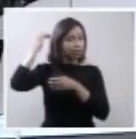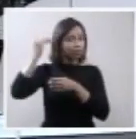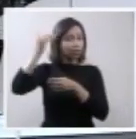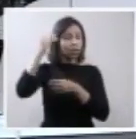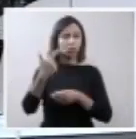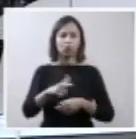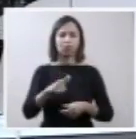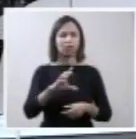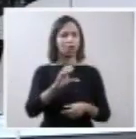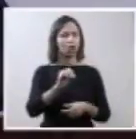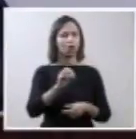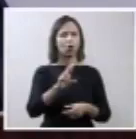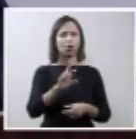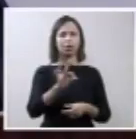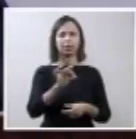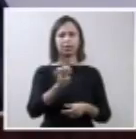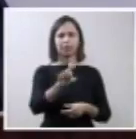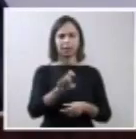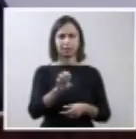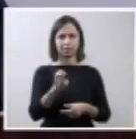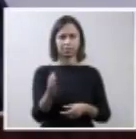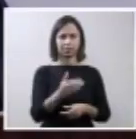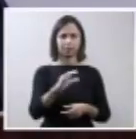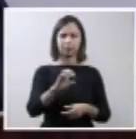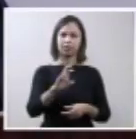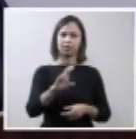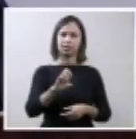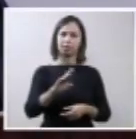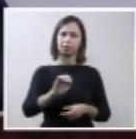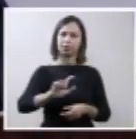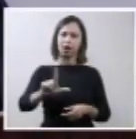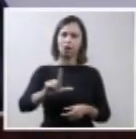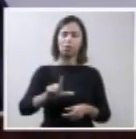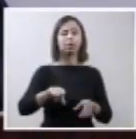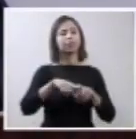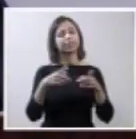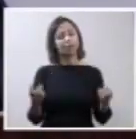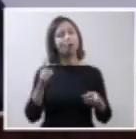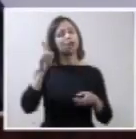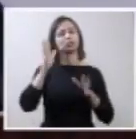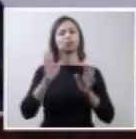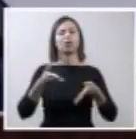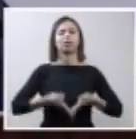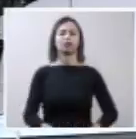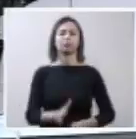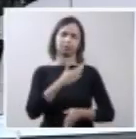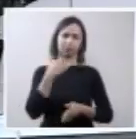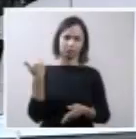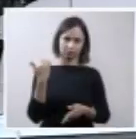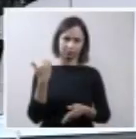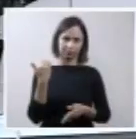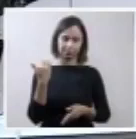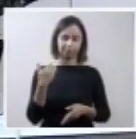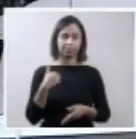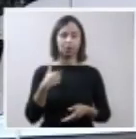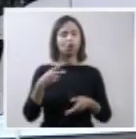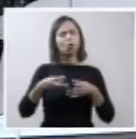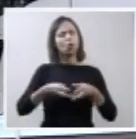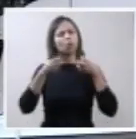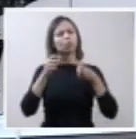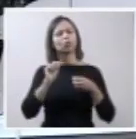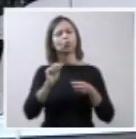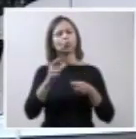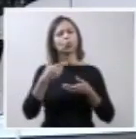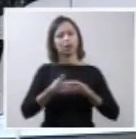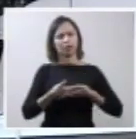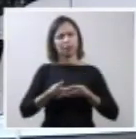de morte encefálica. Esse feto é potencialmente morto. Observe-se, então, o que hoje ocorre. Um recém-nascido